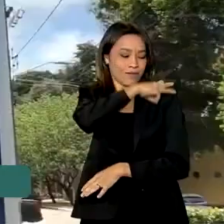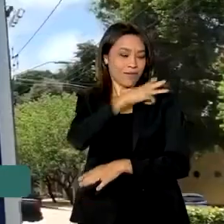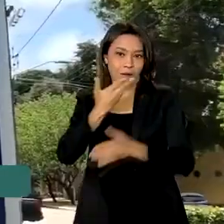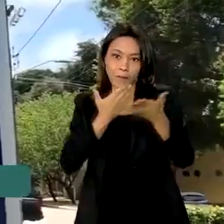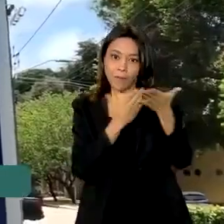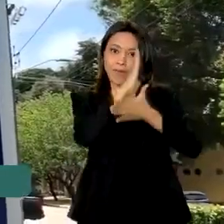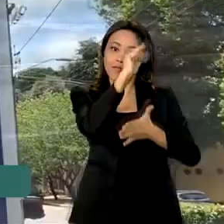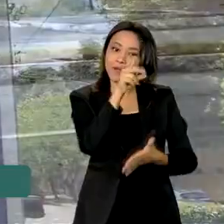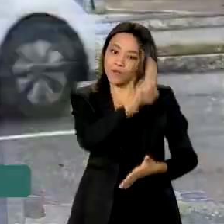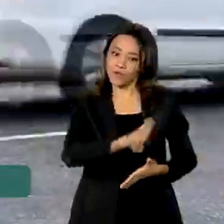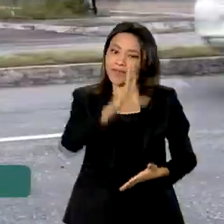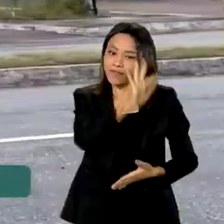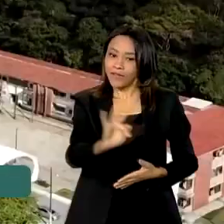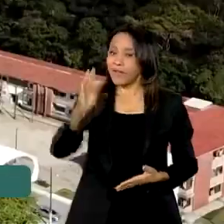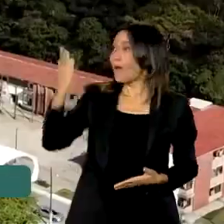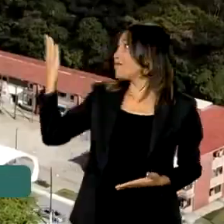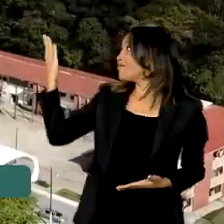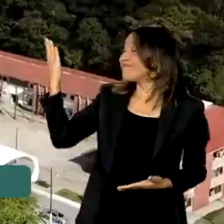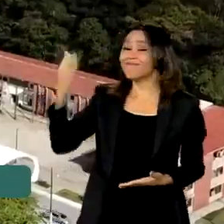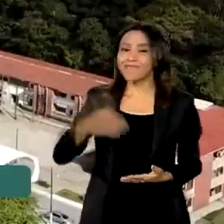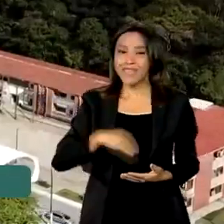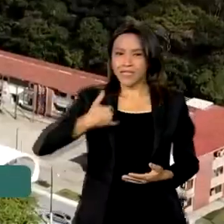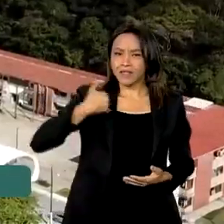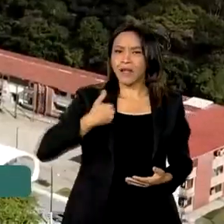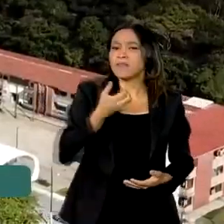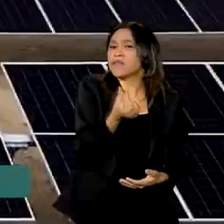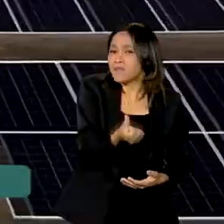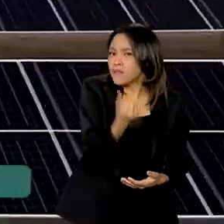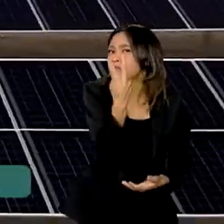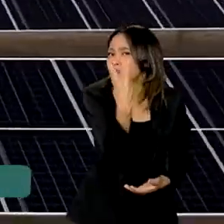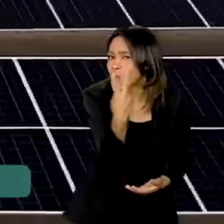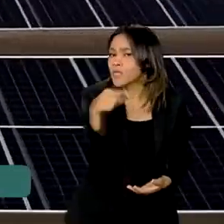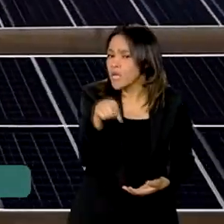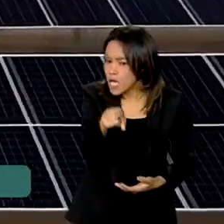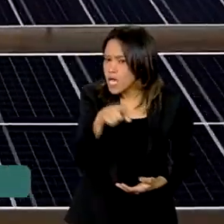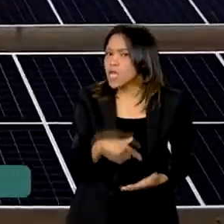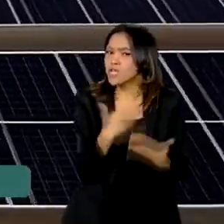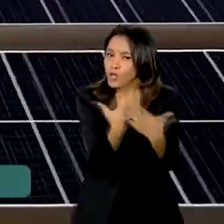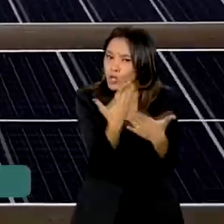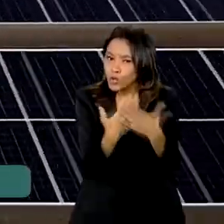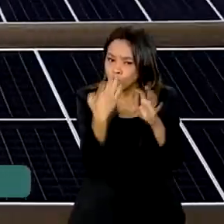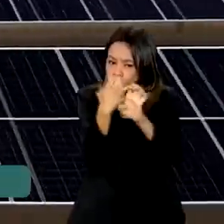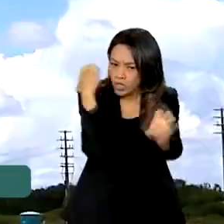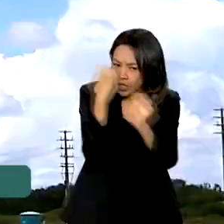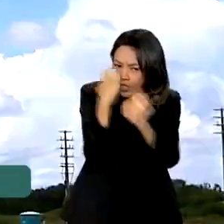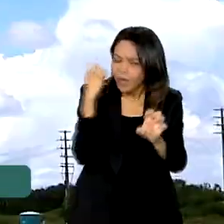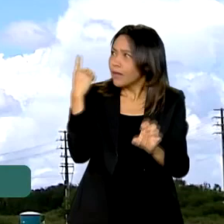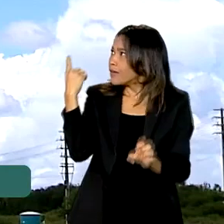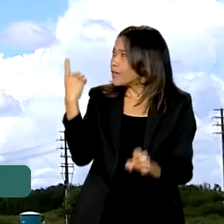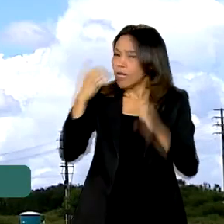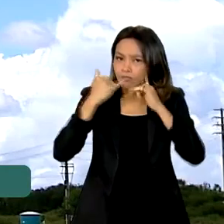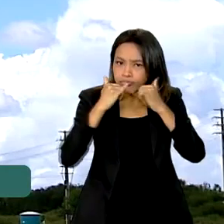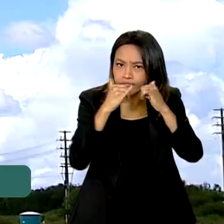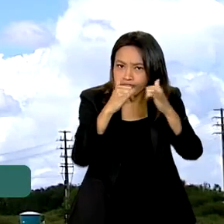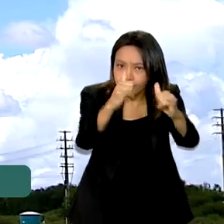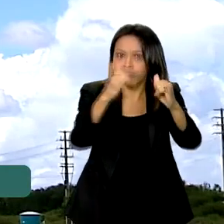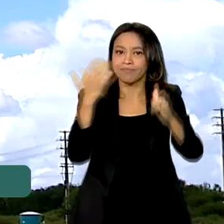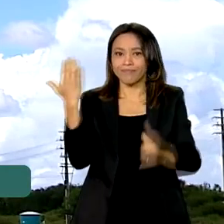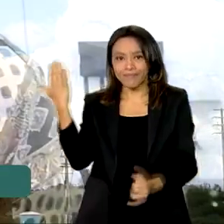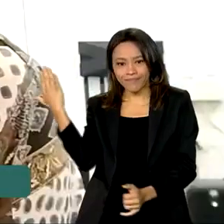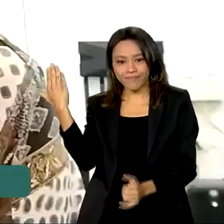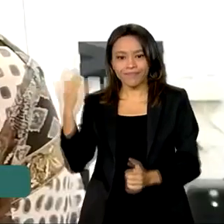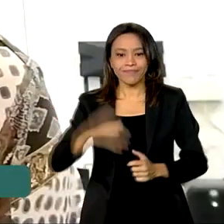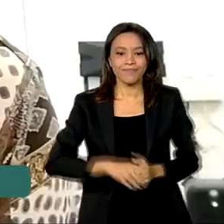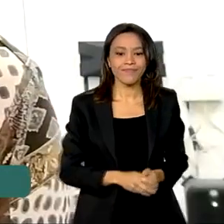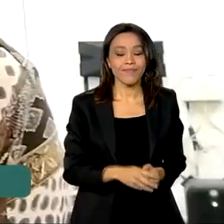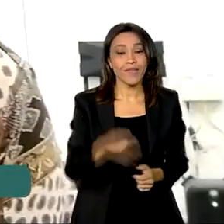Federal da Paraíba. Aos 62 anos de idade, é calouro do curso de Engenharia de Energias Renováveis.